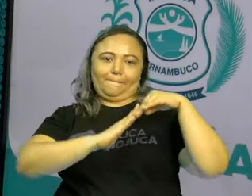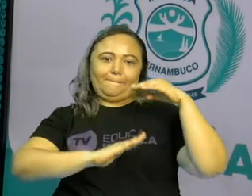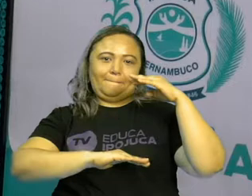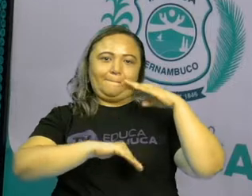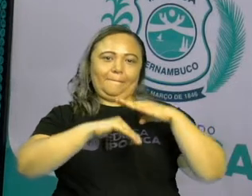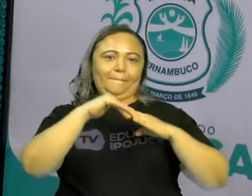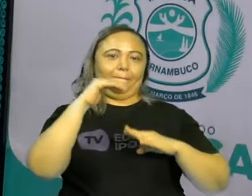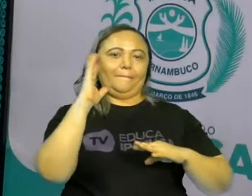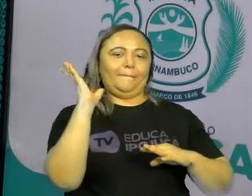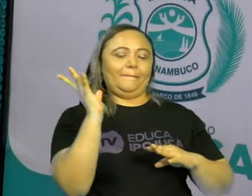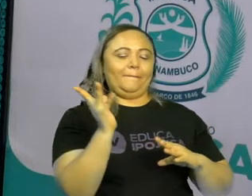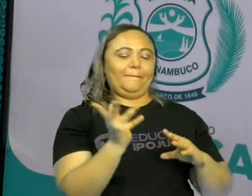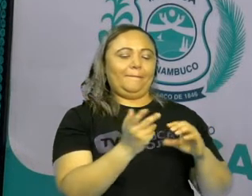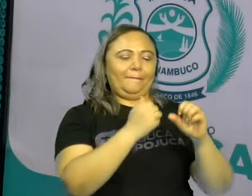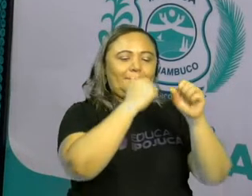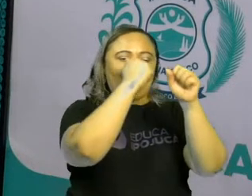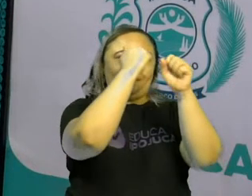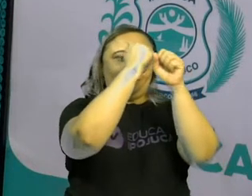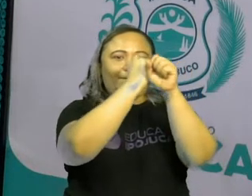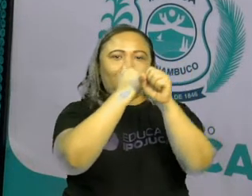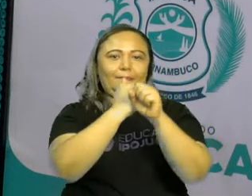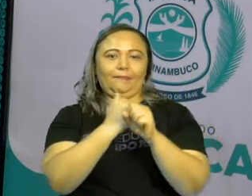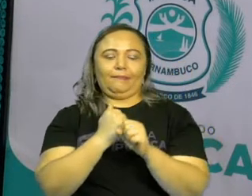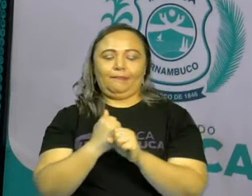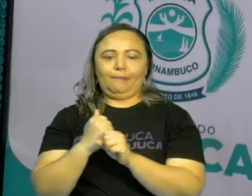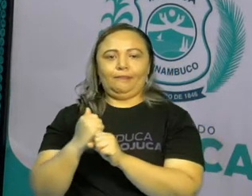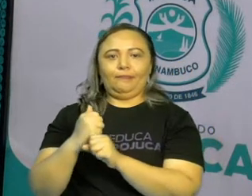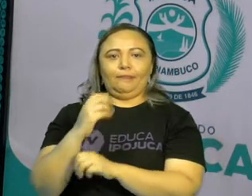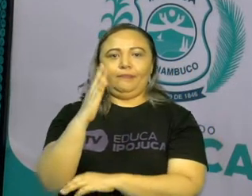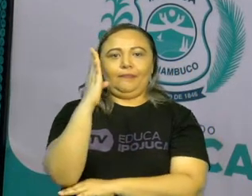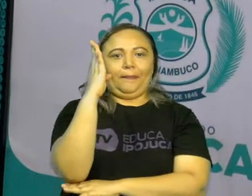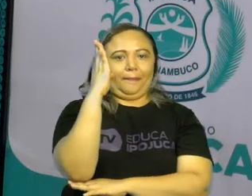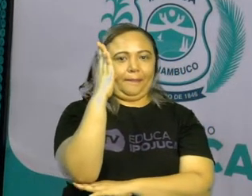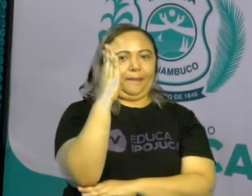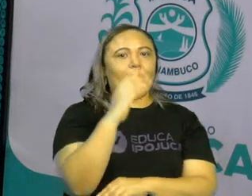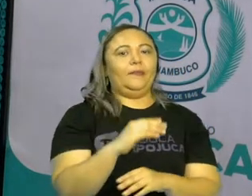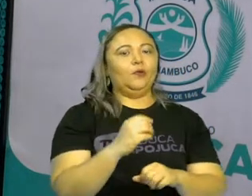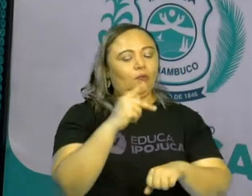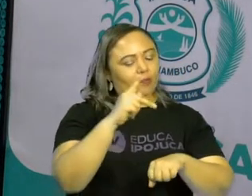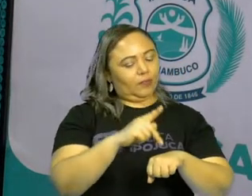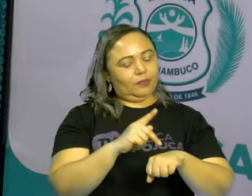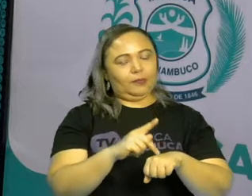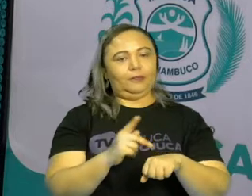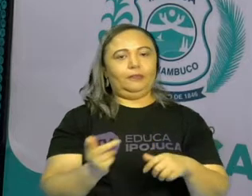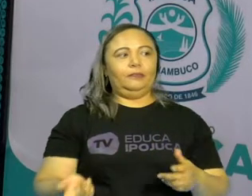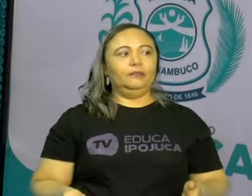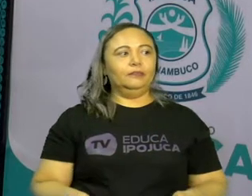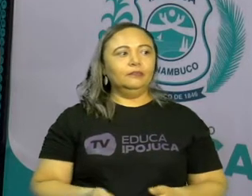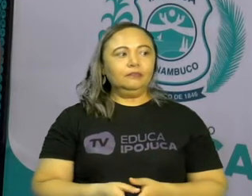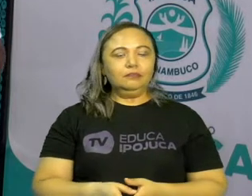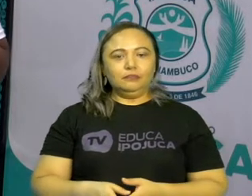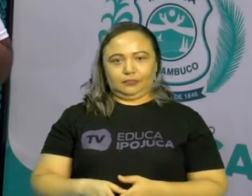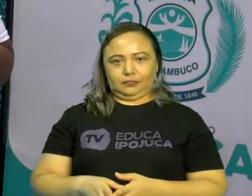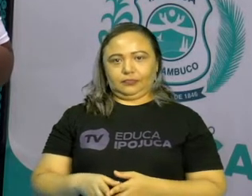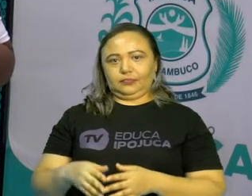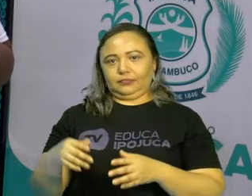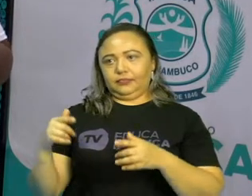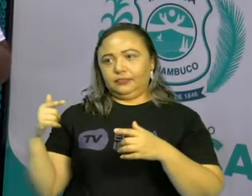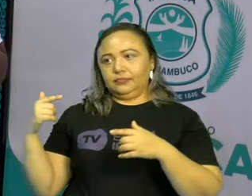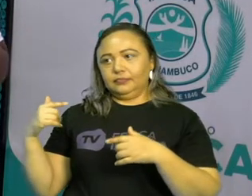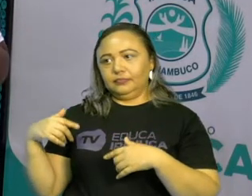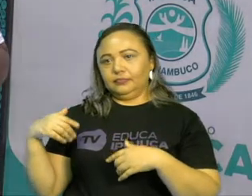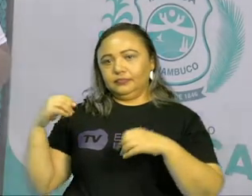em escupir em madeira e na pedra. Já na criação de